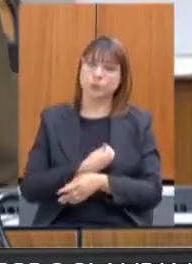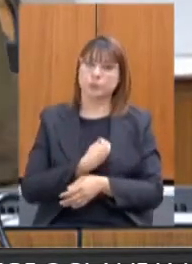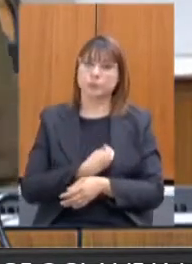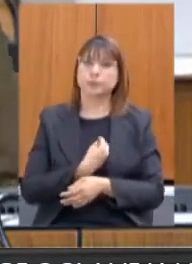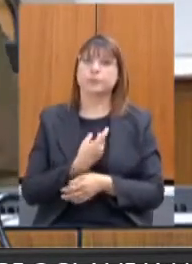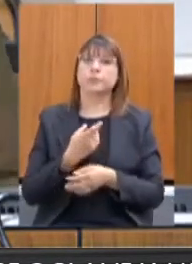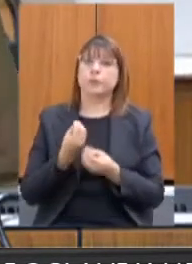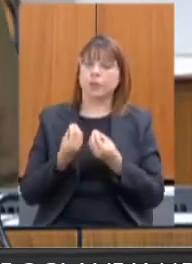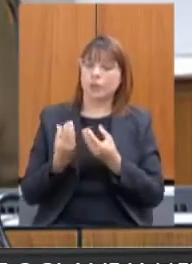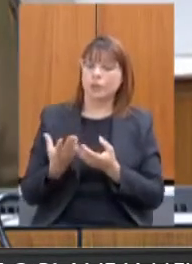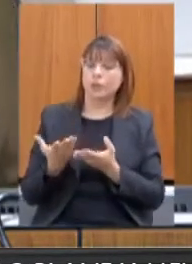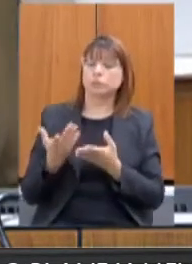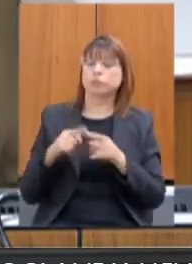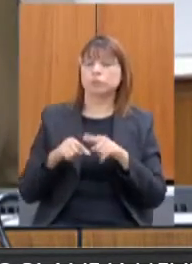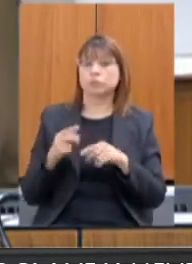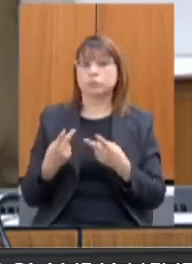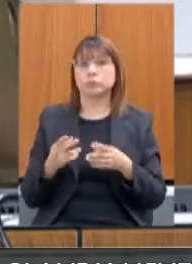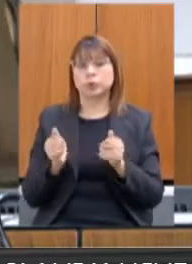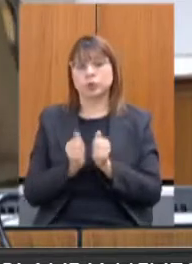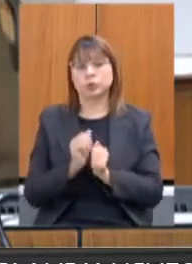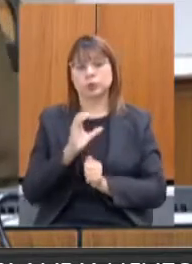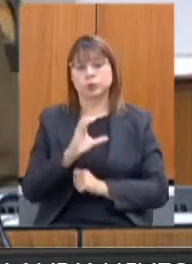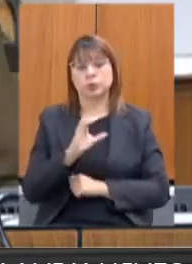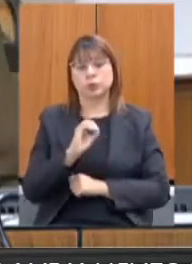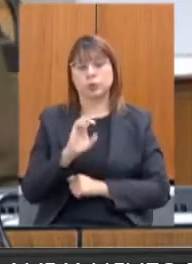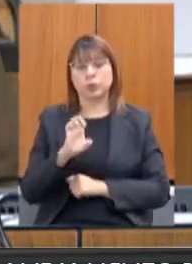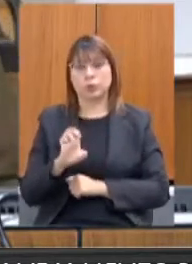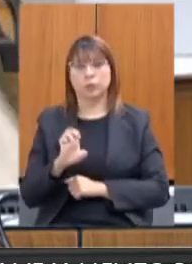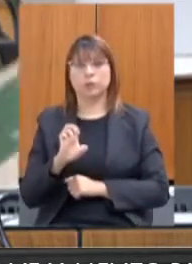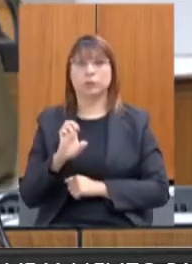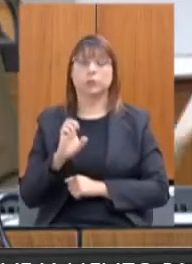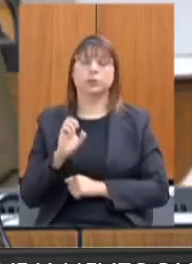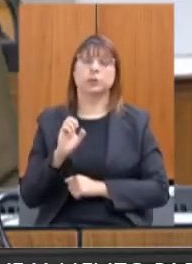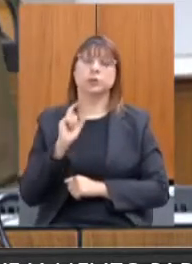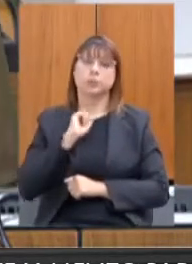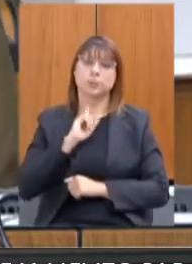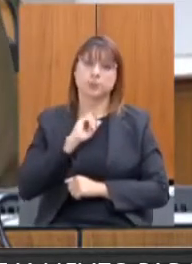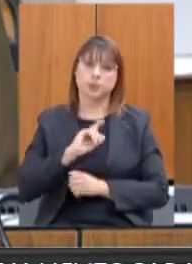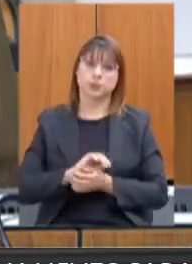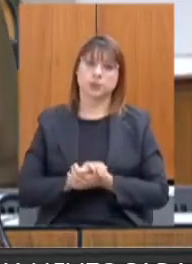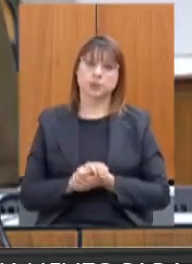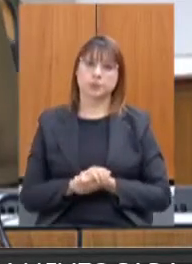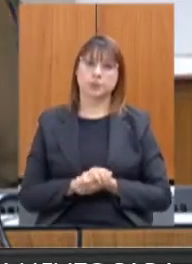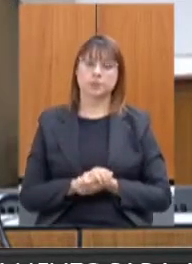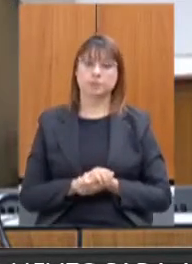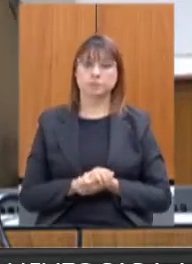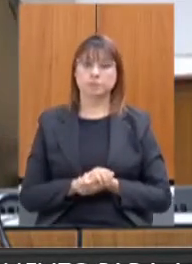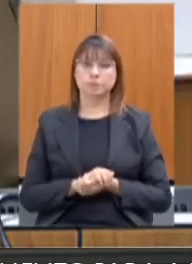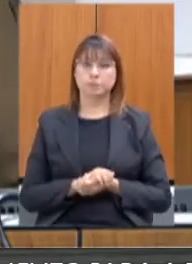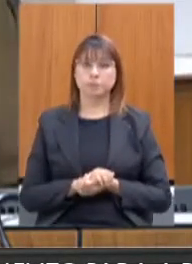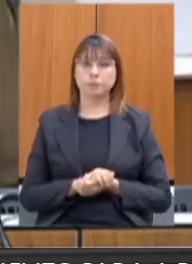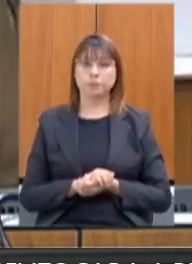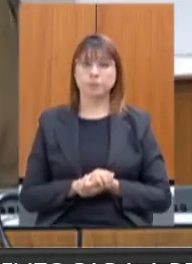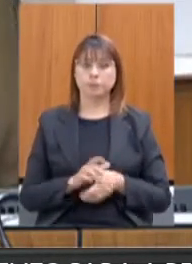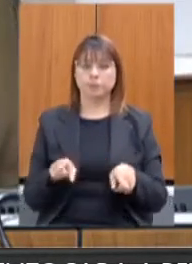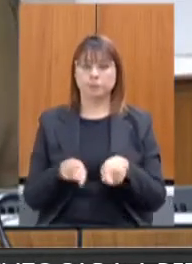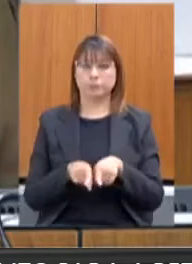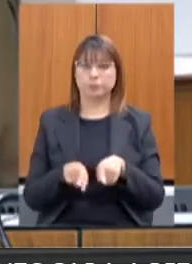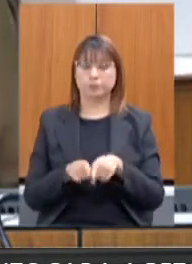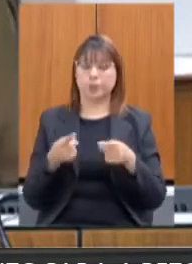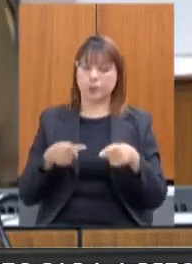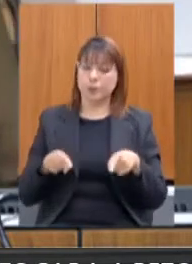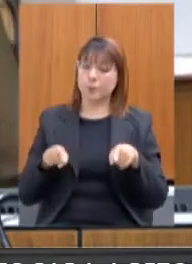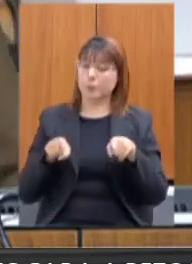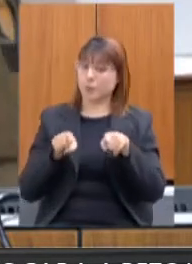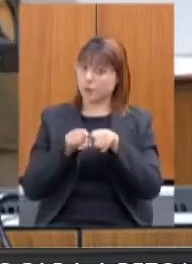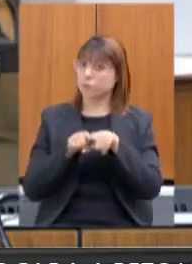em parceria com o COIS Mina Covid-19. Por favor. Também tivemos uma parceria